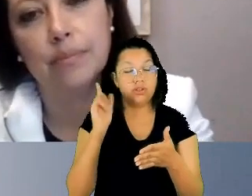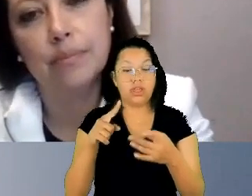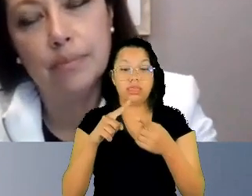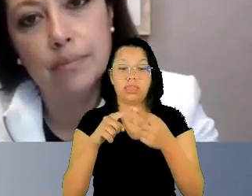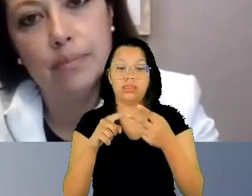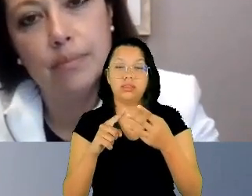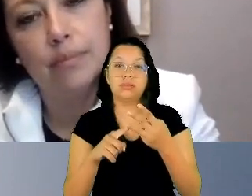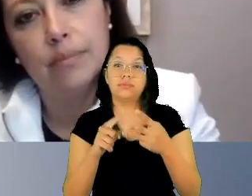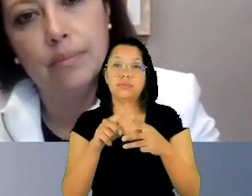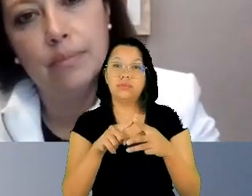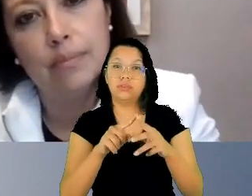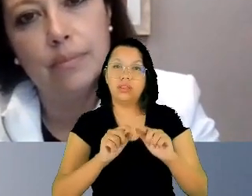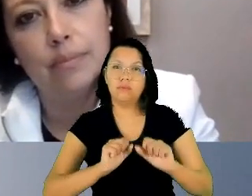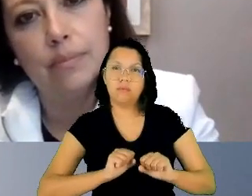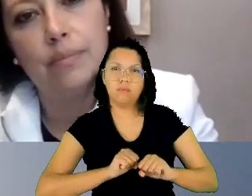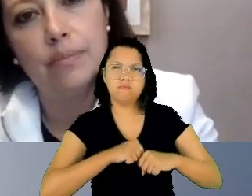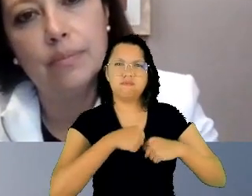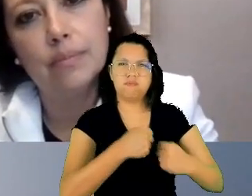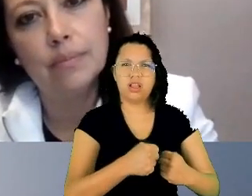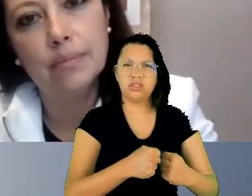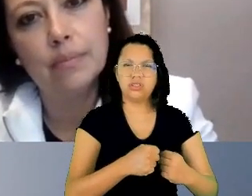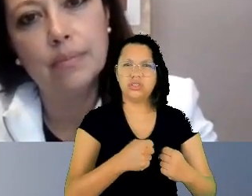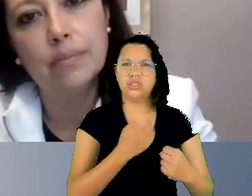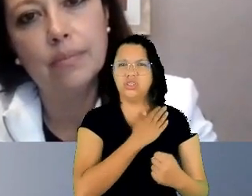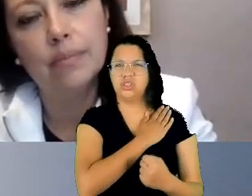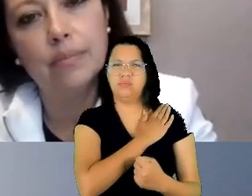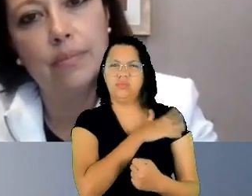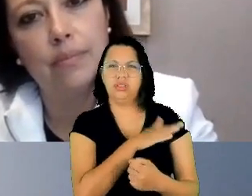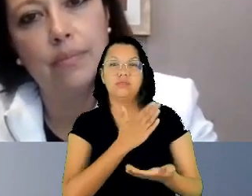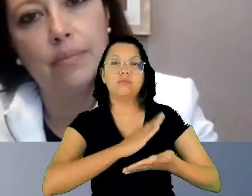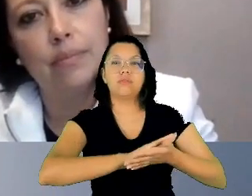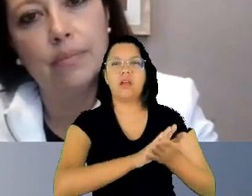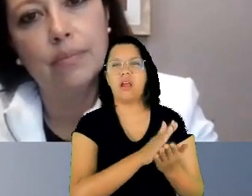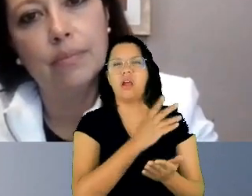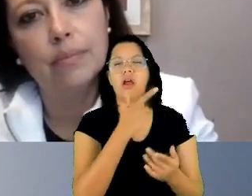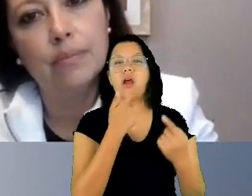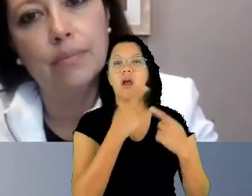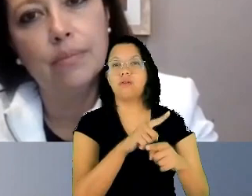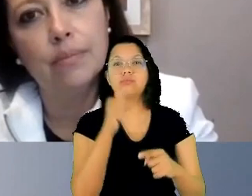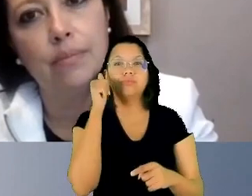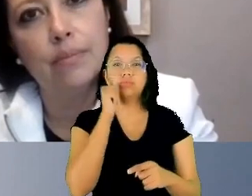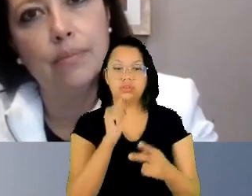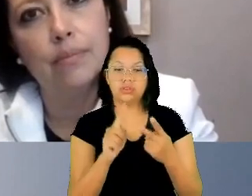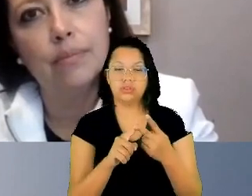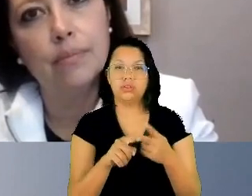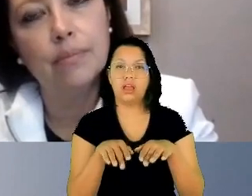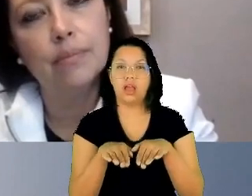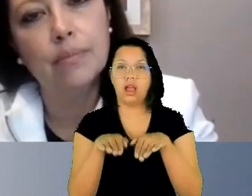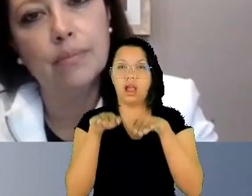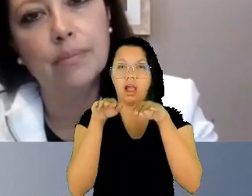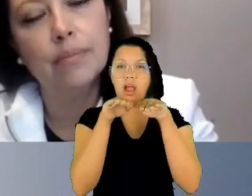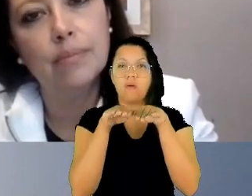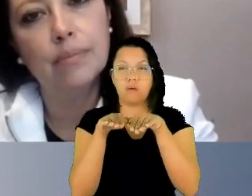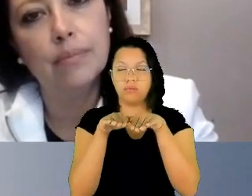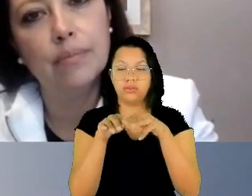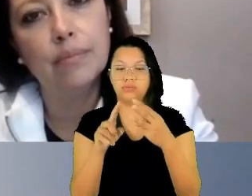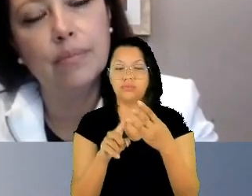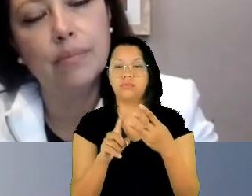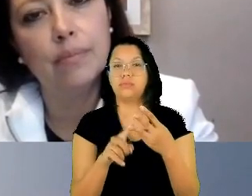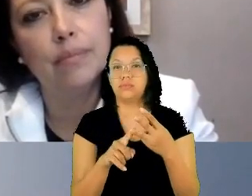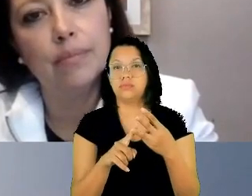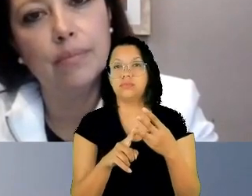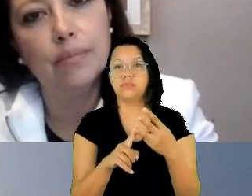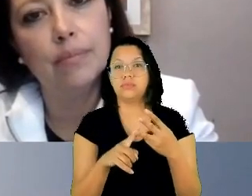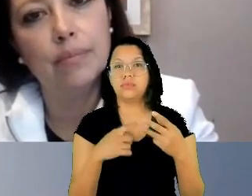as mulheres, o direito à igualdade, o combate à violência contra as mulheres, o direito a uma vida livre de